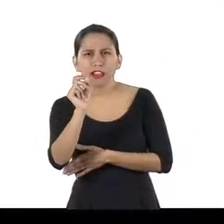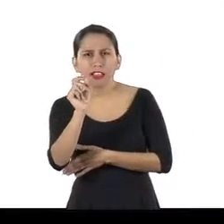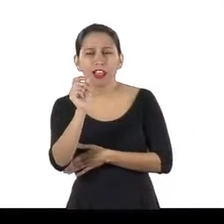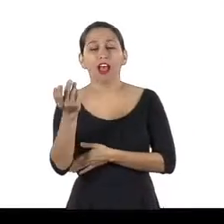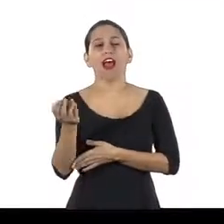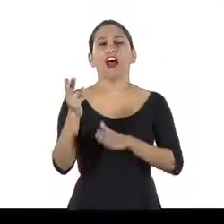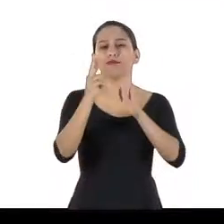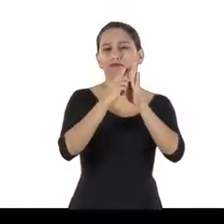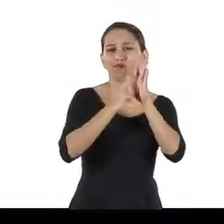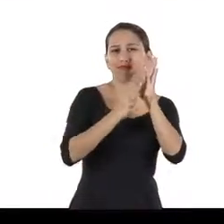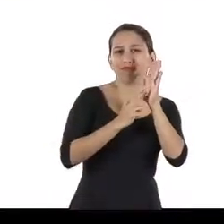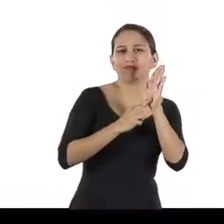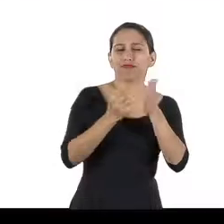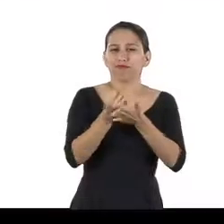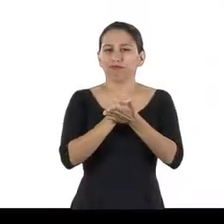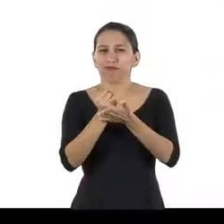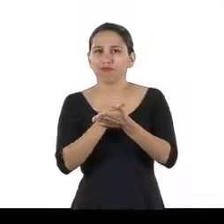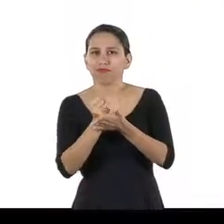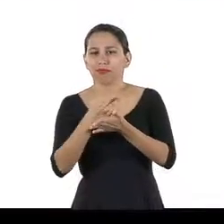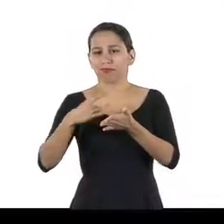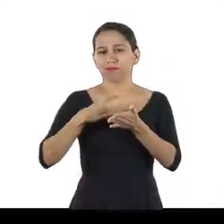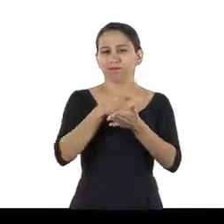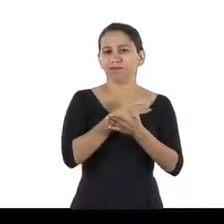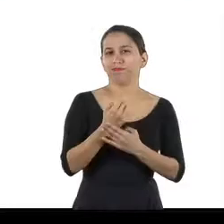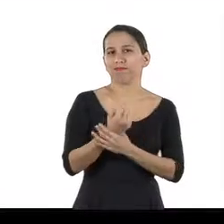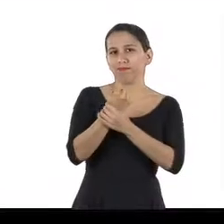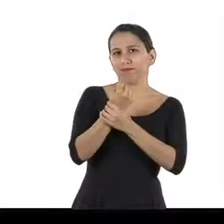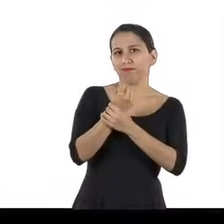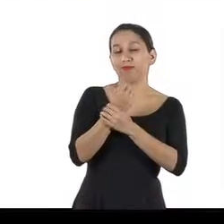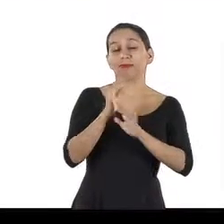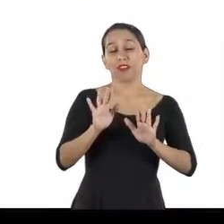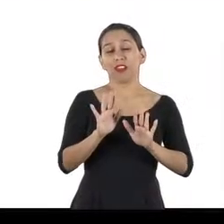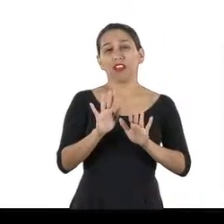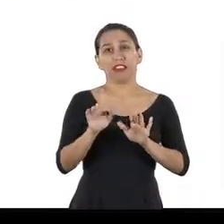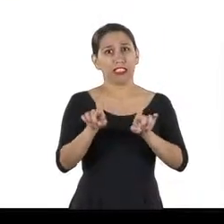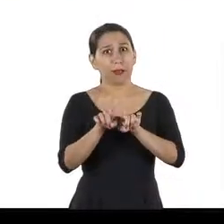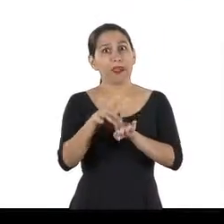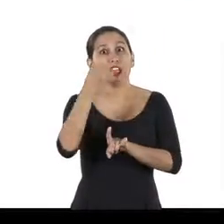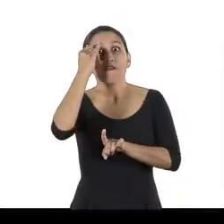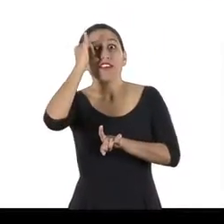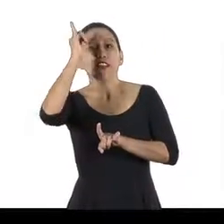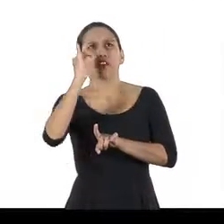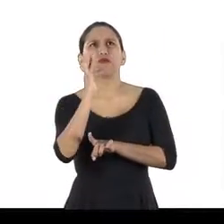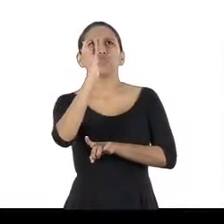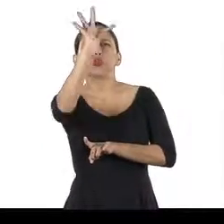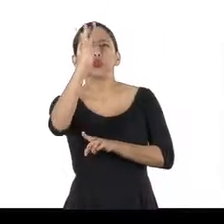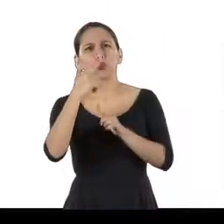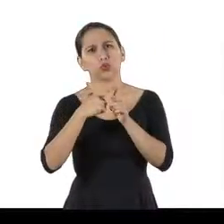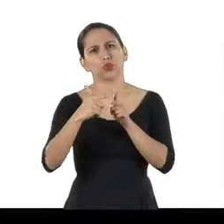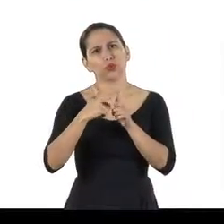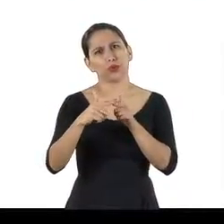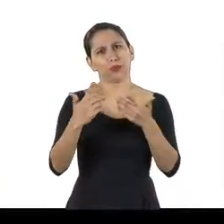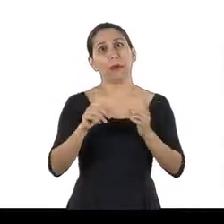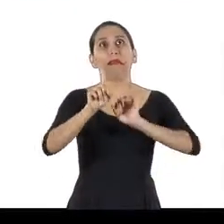trabalho sejam implementadas. E é claro, não esperar o acidente acontecer para buscar uma solução.